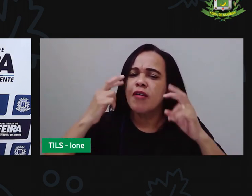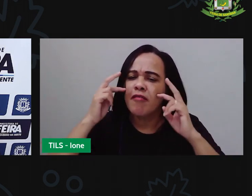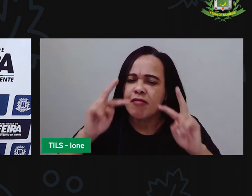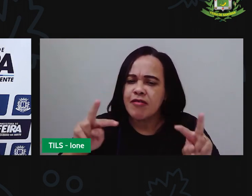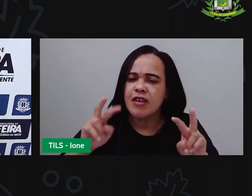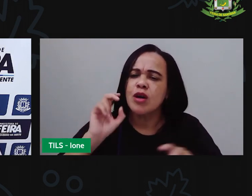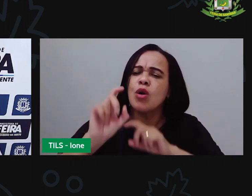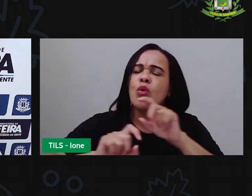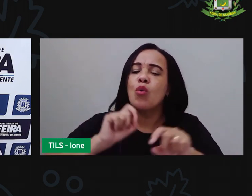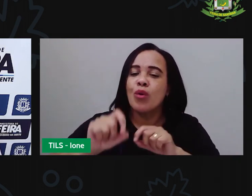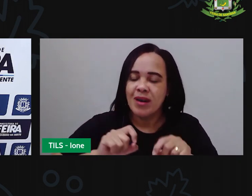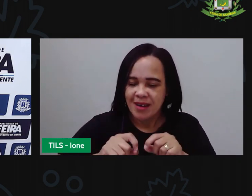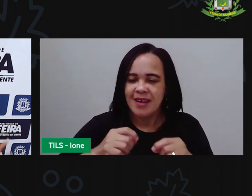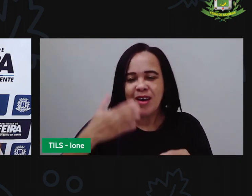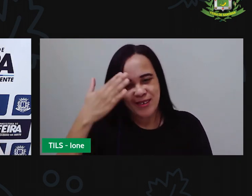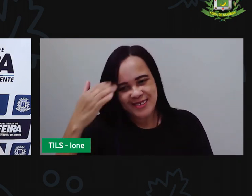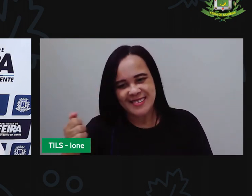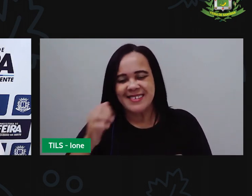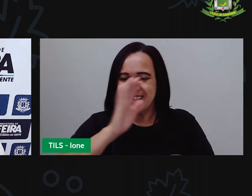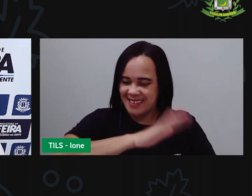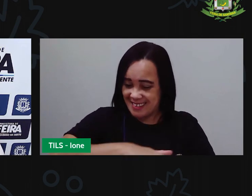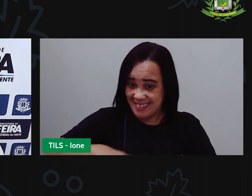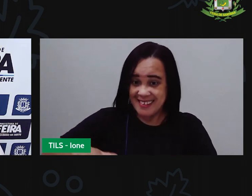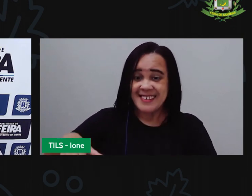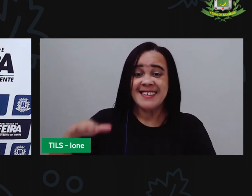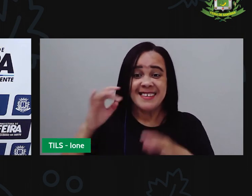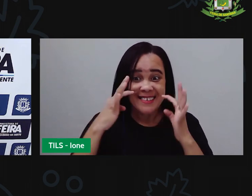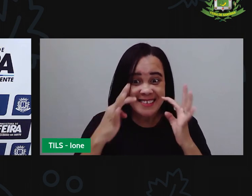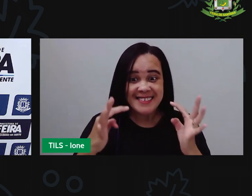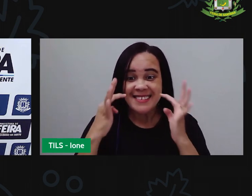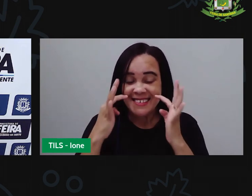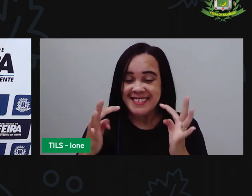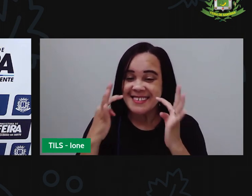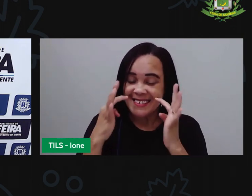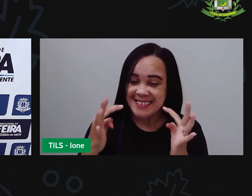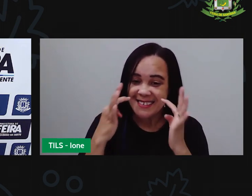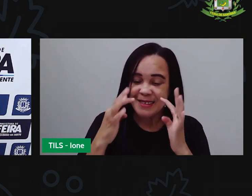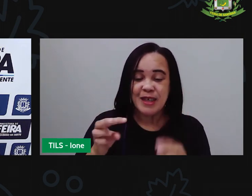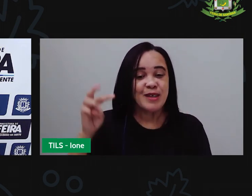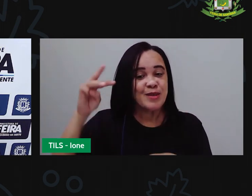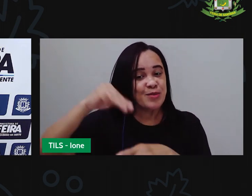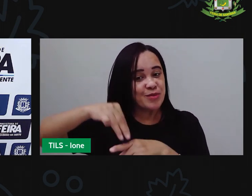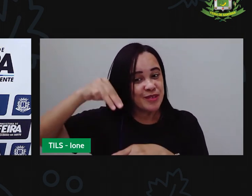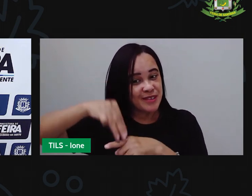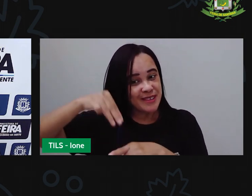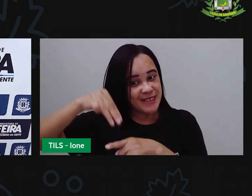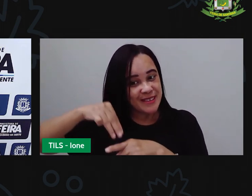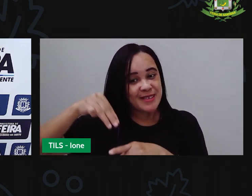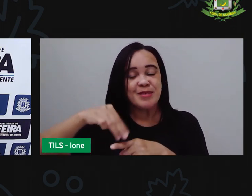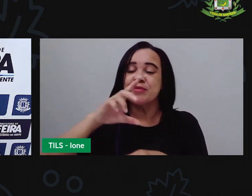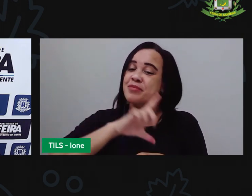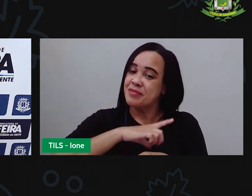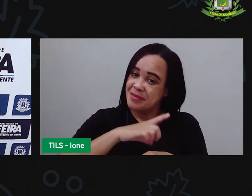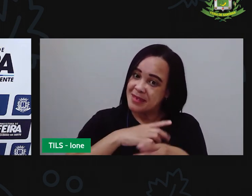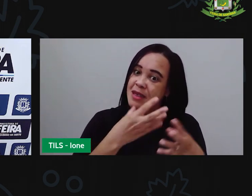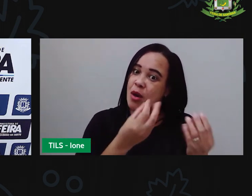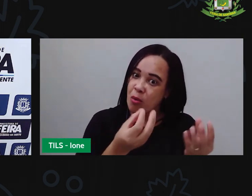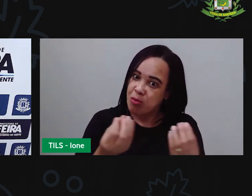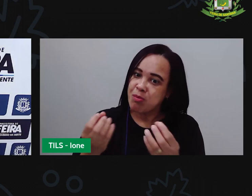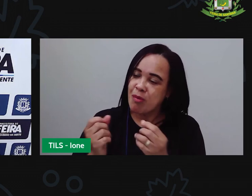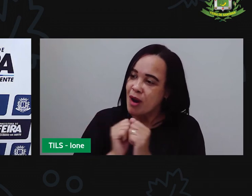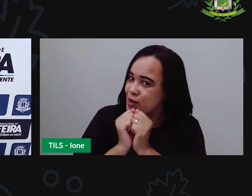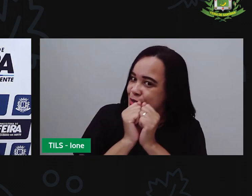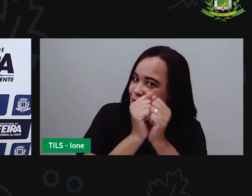crianças aí de diferentes escolas aqui do município que estão conseguindo acompanhar